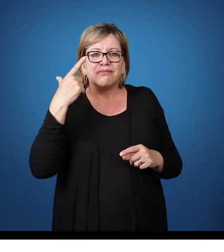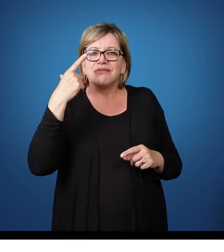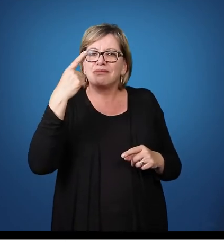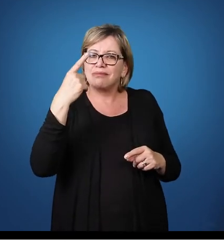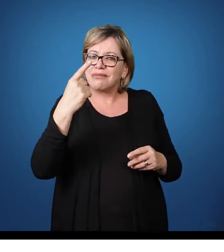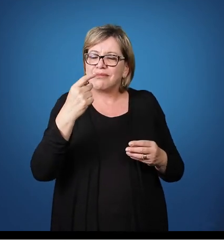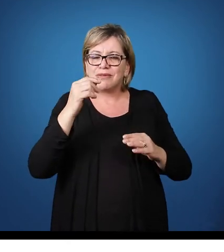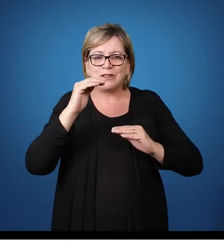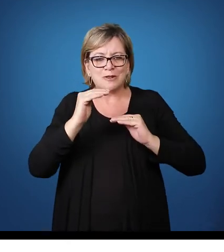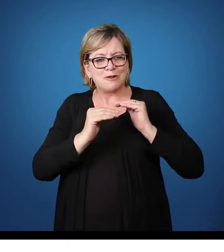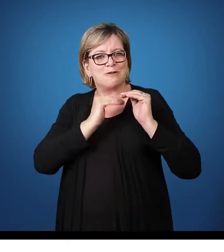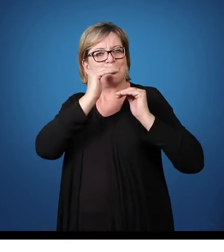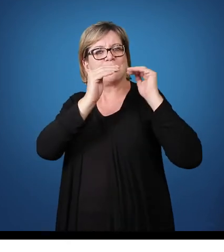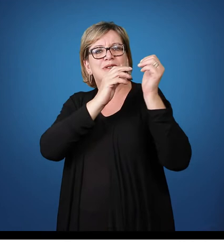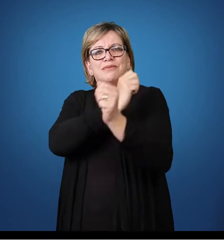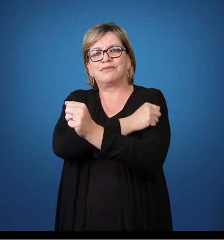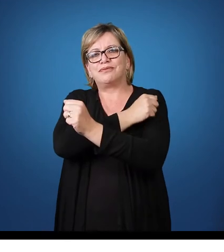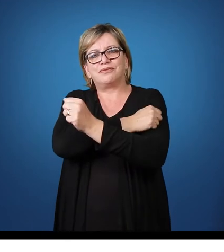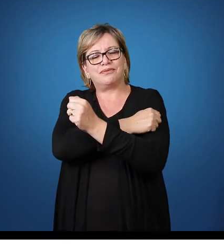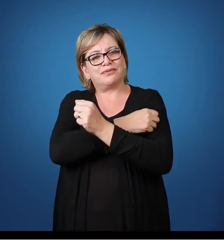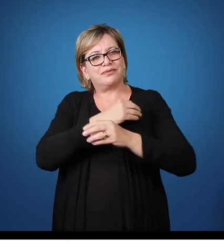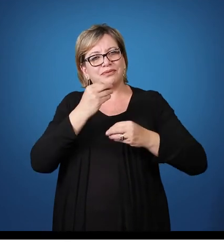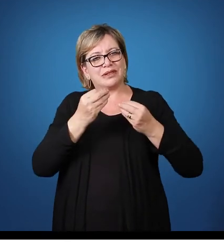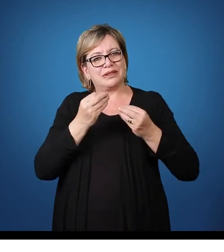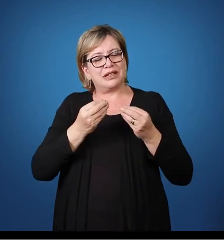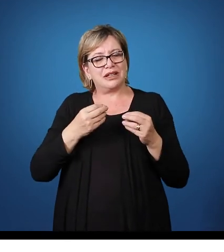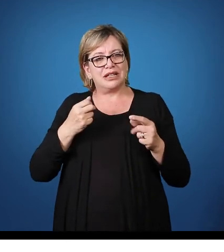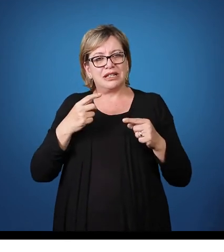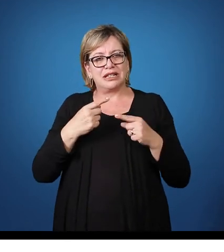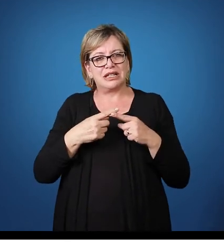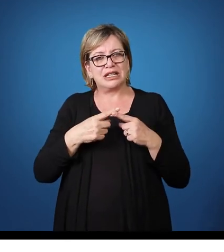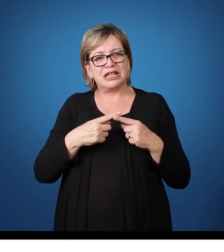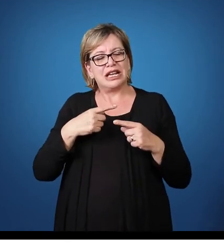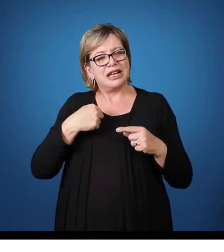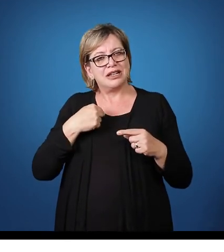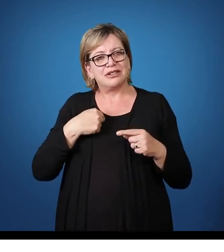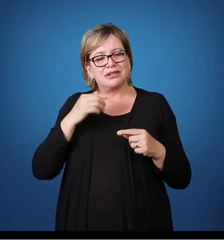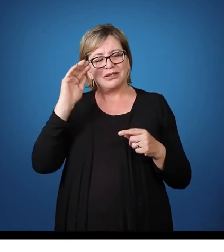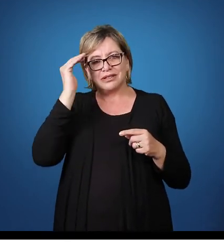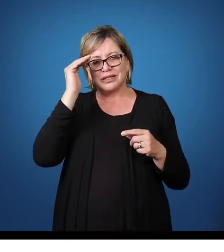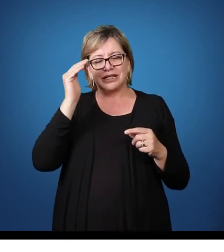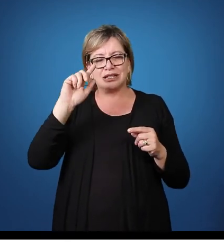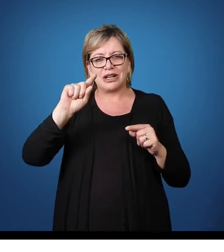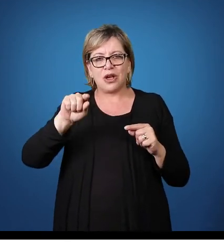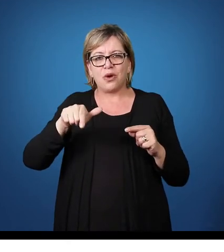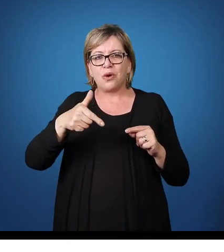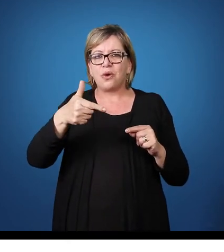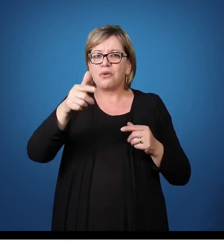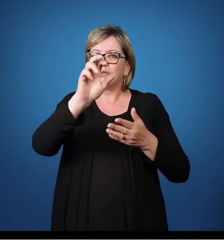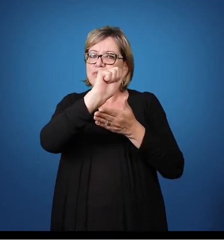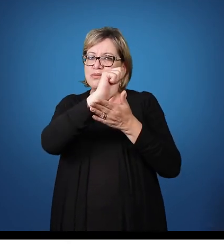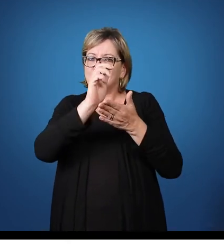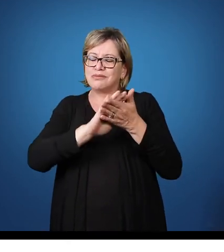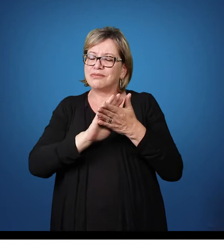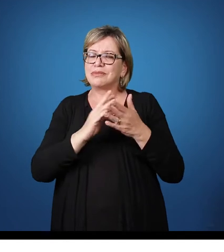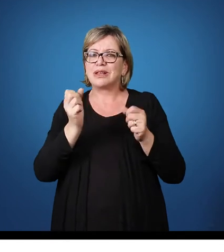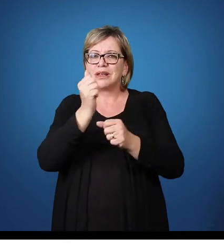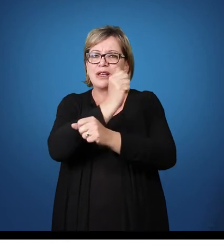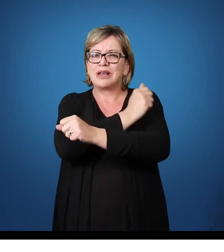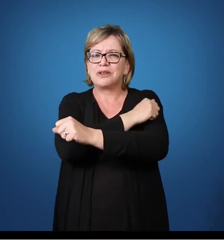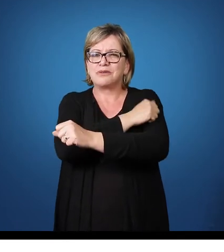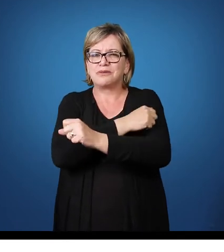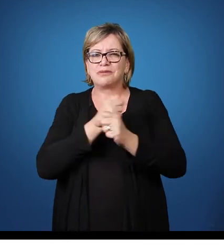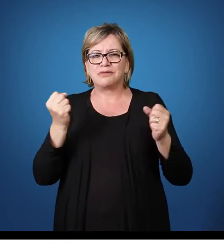determinada atividade Que eu sei que na próxima atividade Esse aluno, então, ele pode